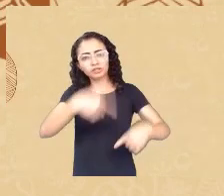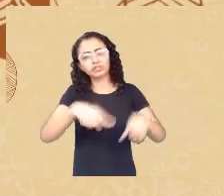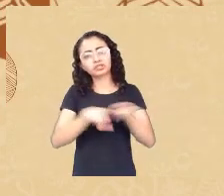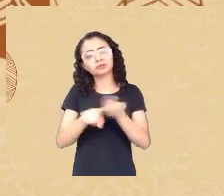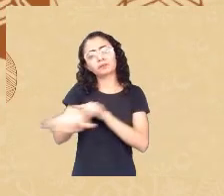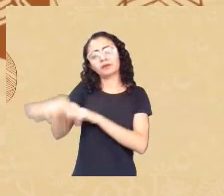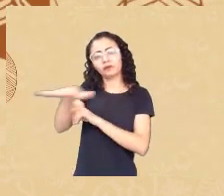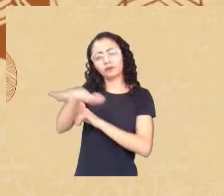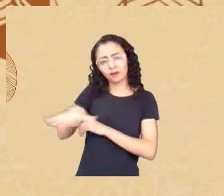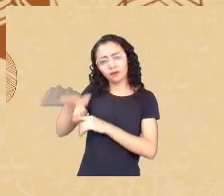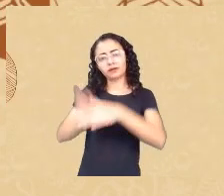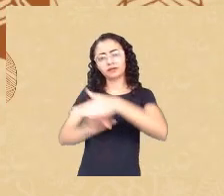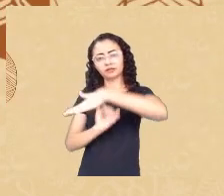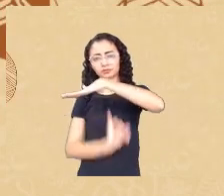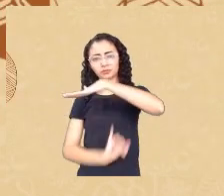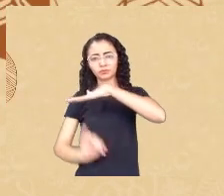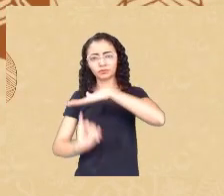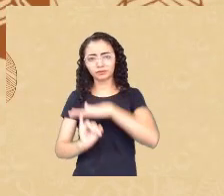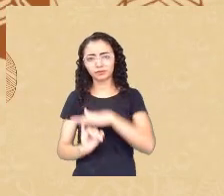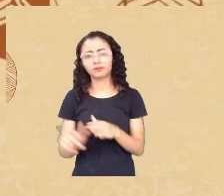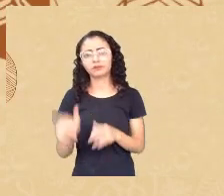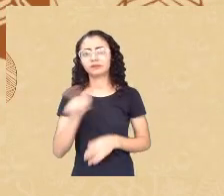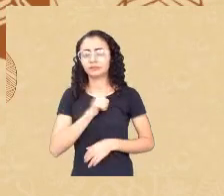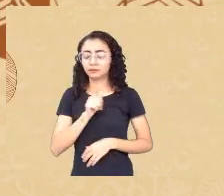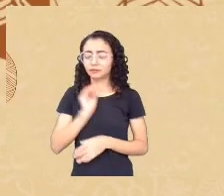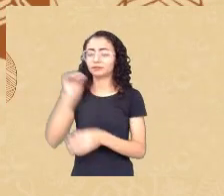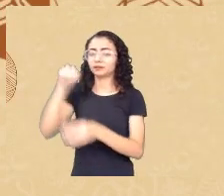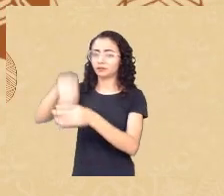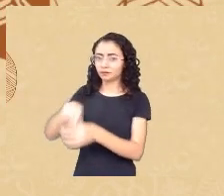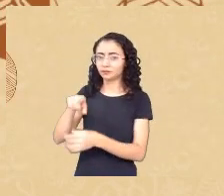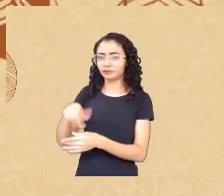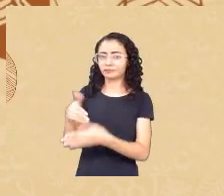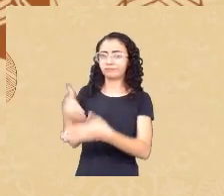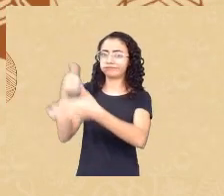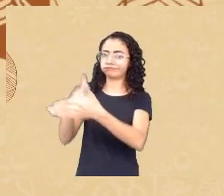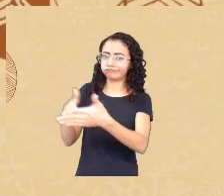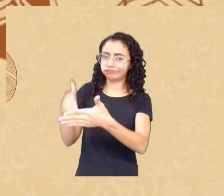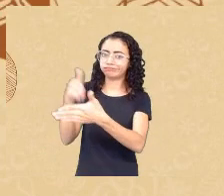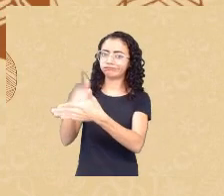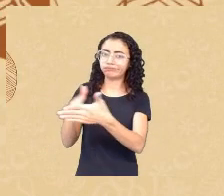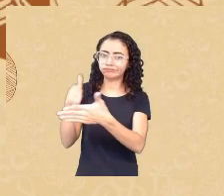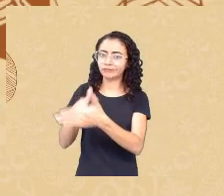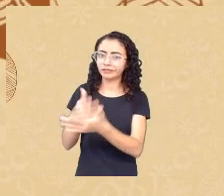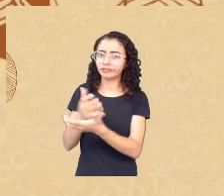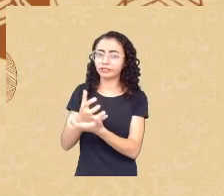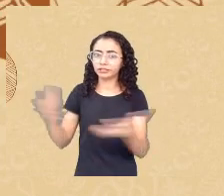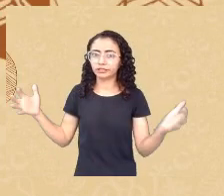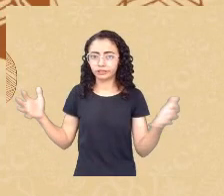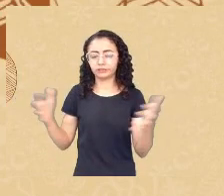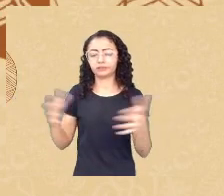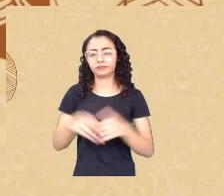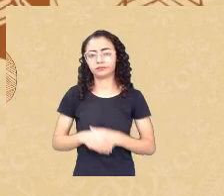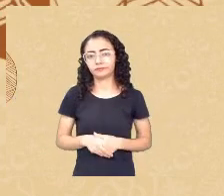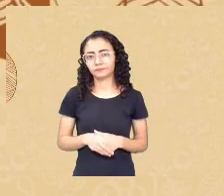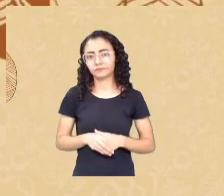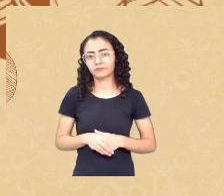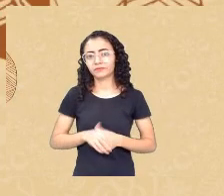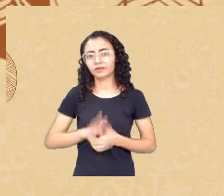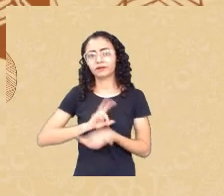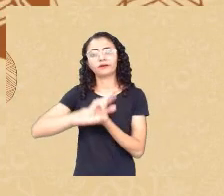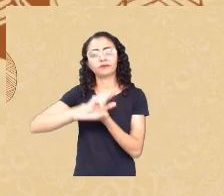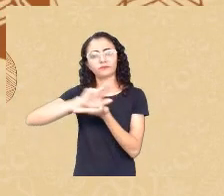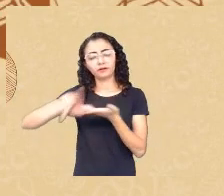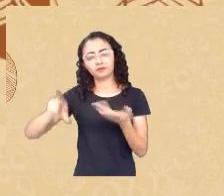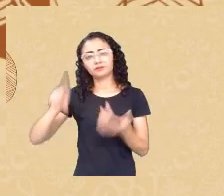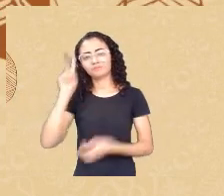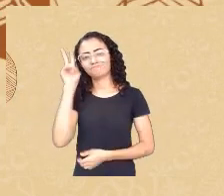enfrenta em traves gigantescos a nível institucional a nível local com diversas outras dificuldades também